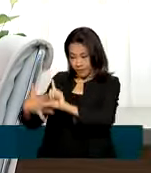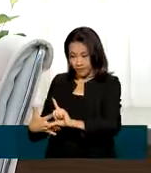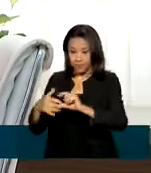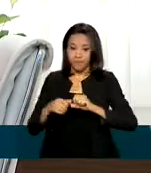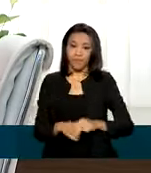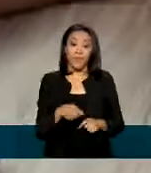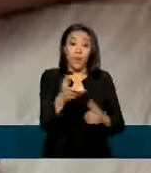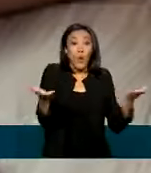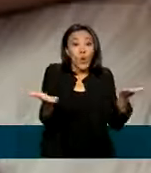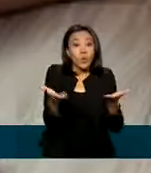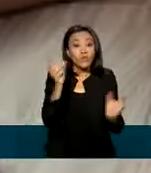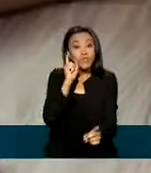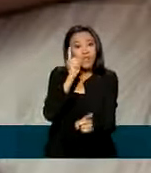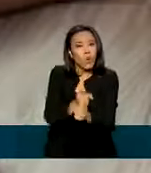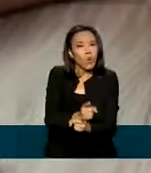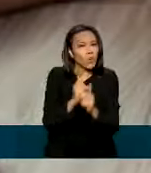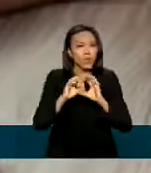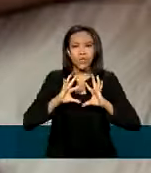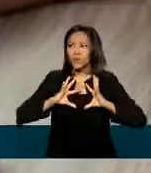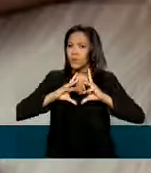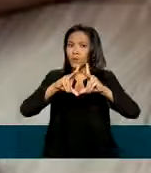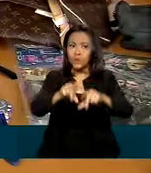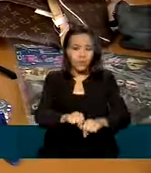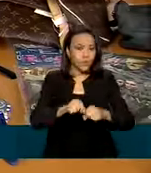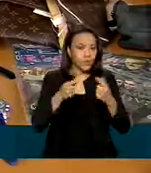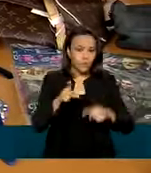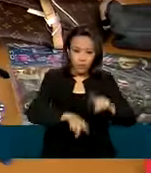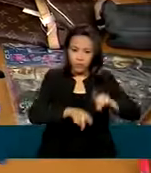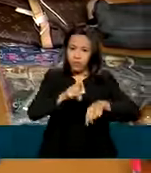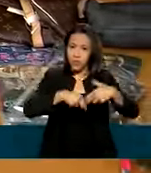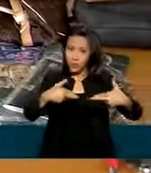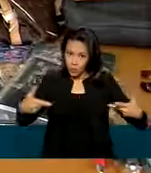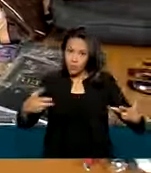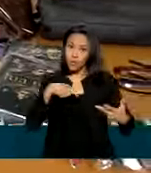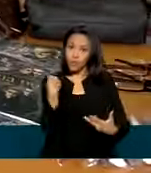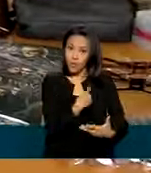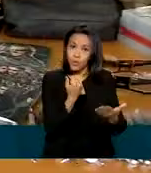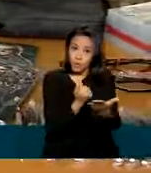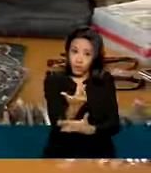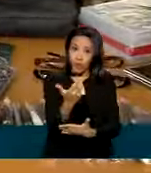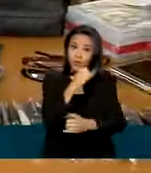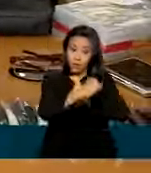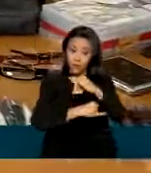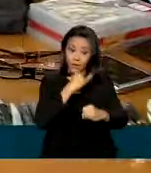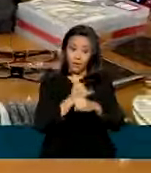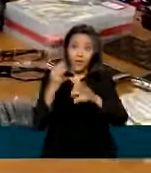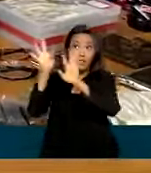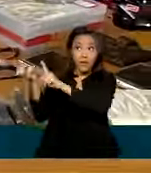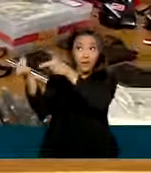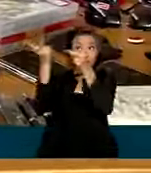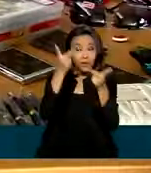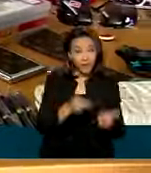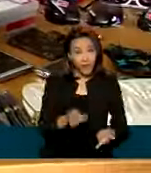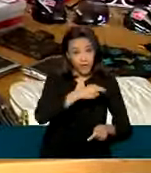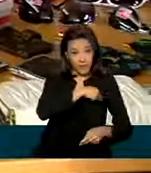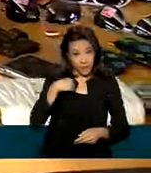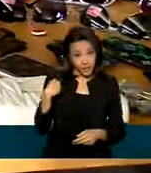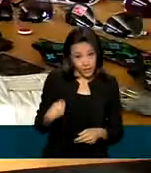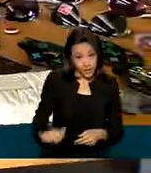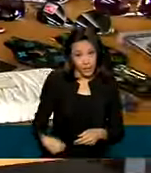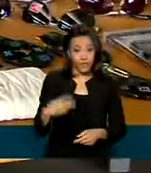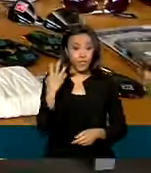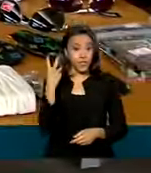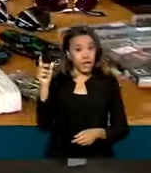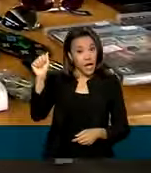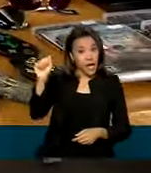comércio online. E não é exagero dizer que a maioria dos produtos que nós compramos na internet vem da China. Sozinho, o país